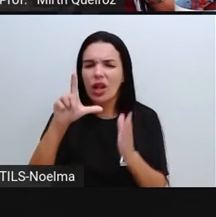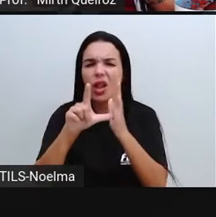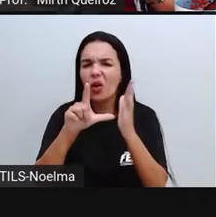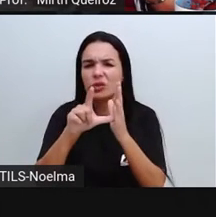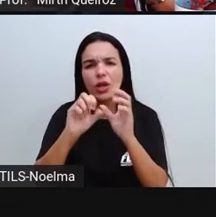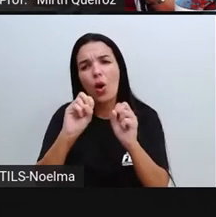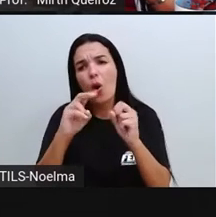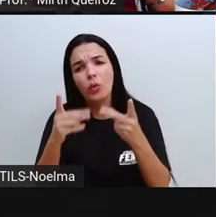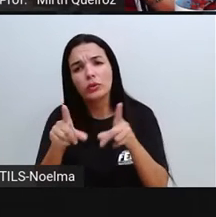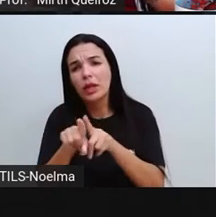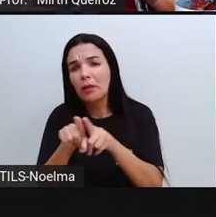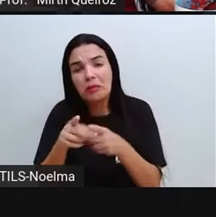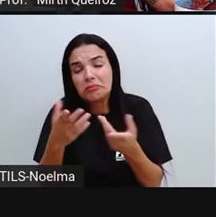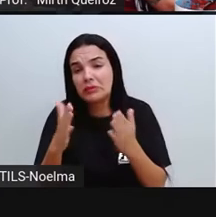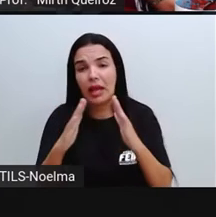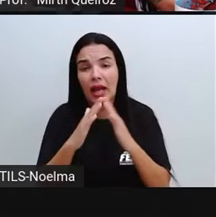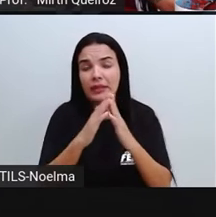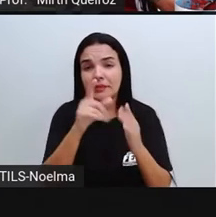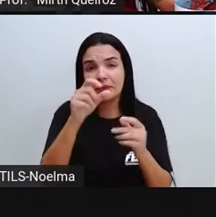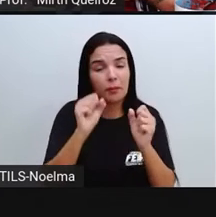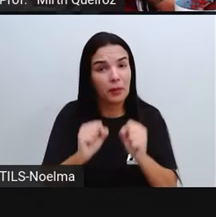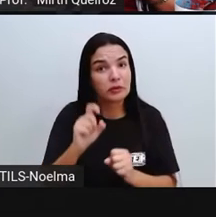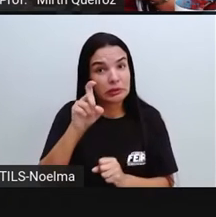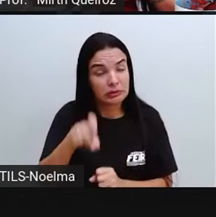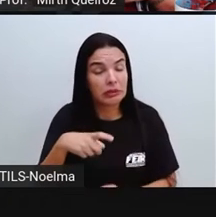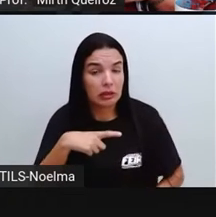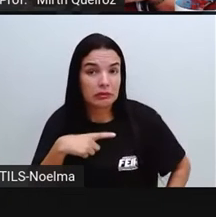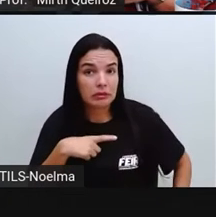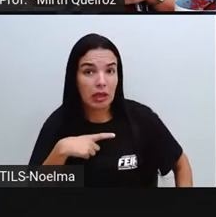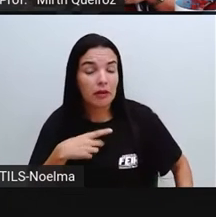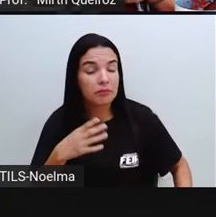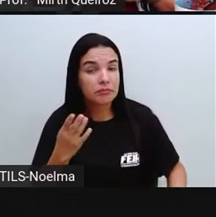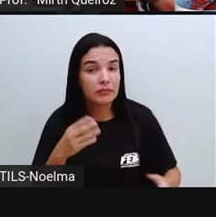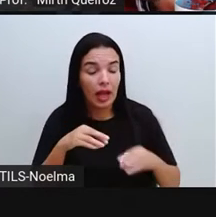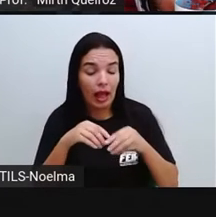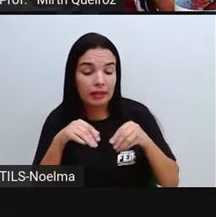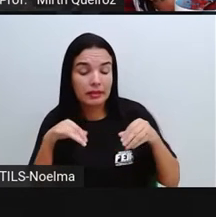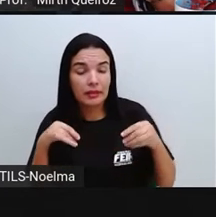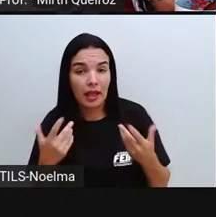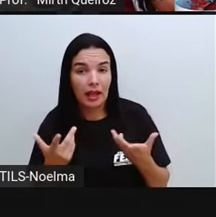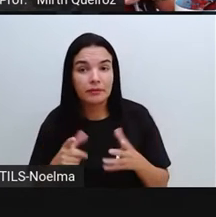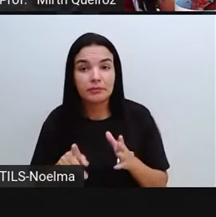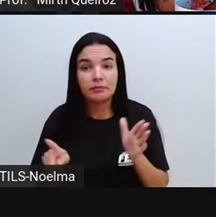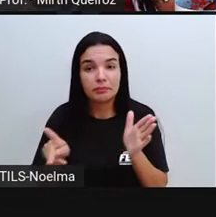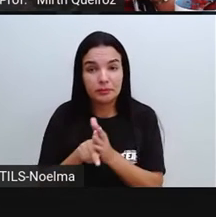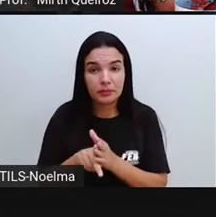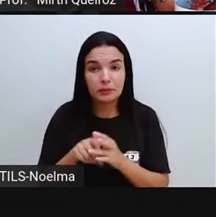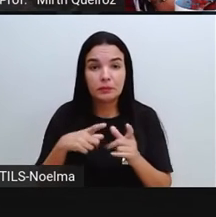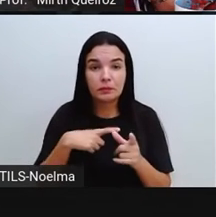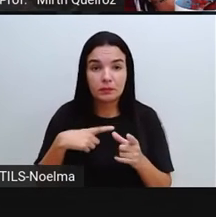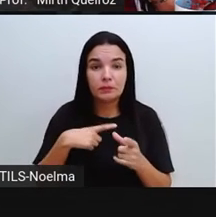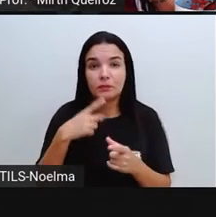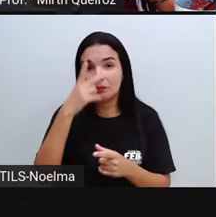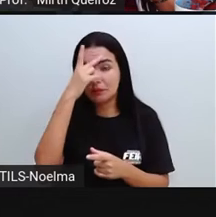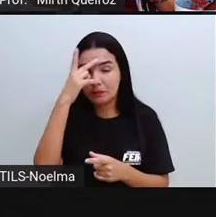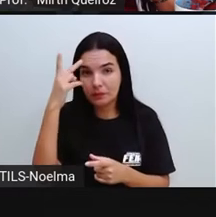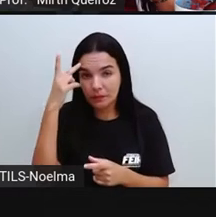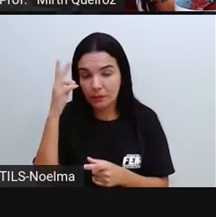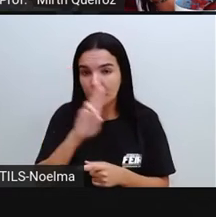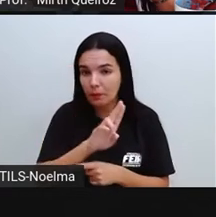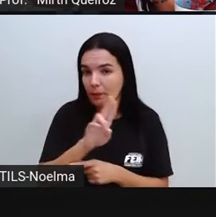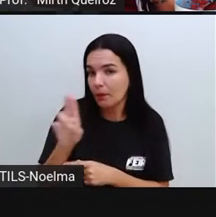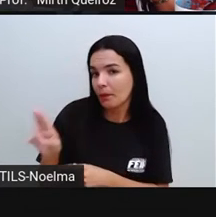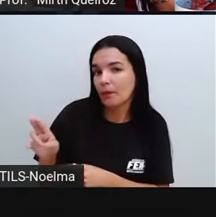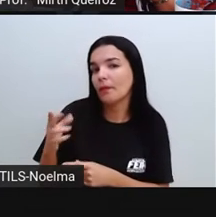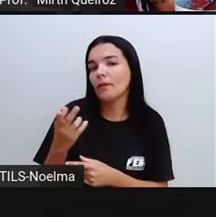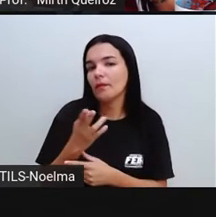quintais de vocês também Vocês podem ter aí esse barro, né? Que é como várias pessoas tratam esse